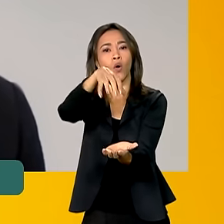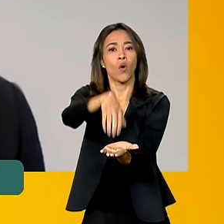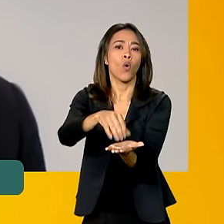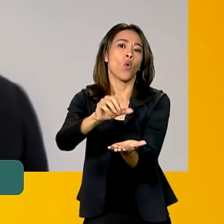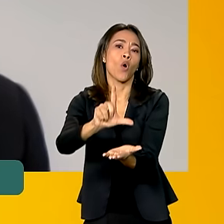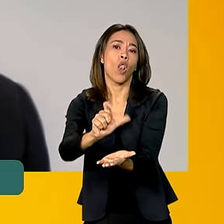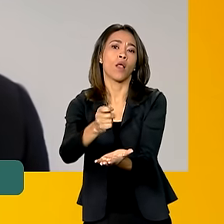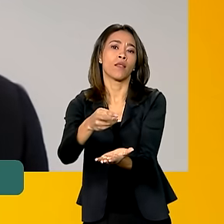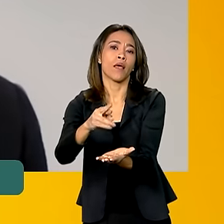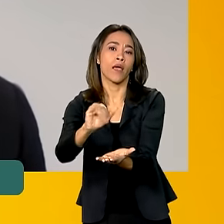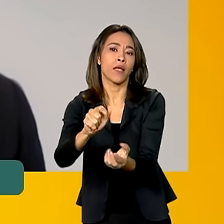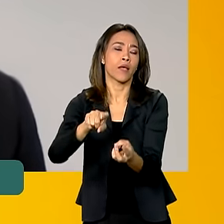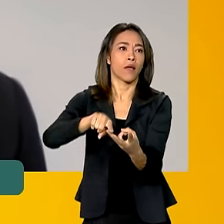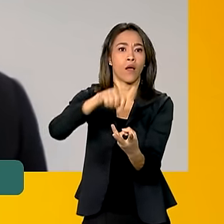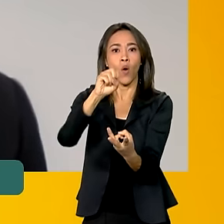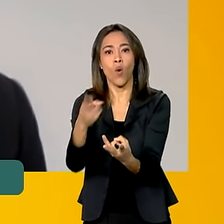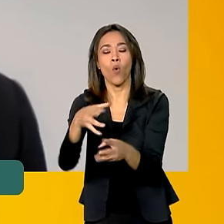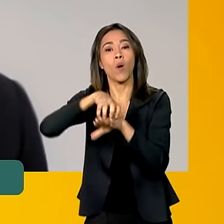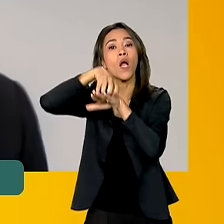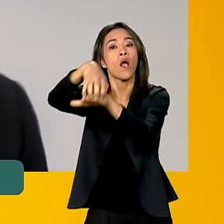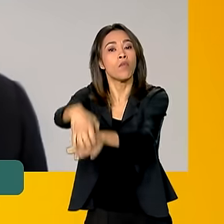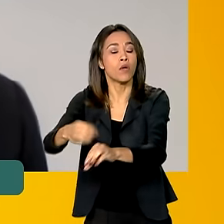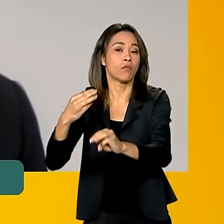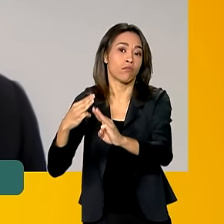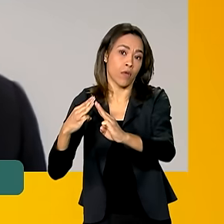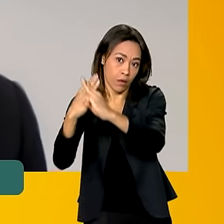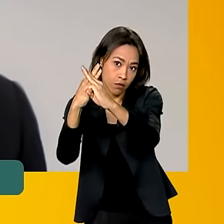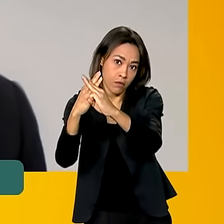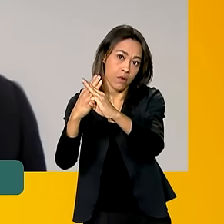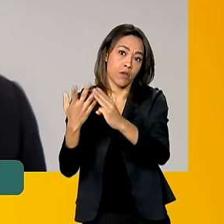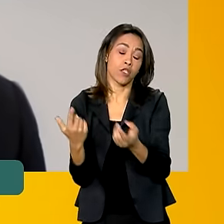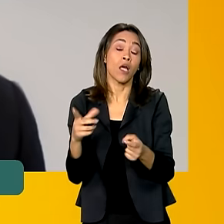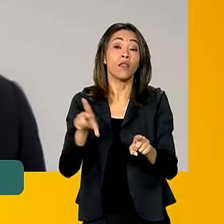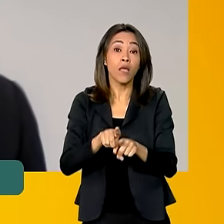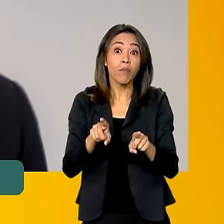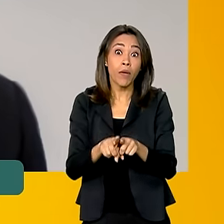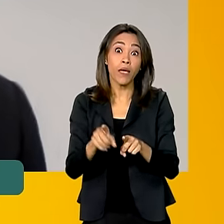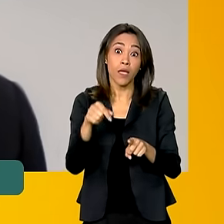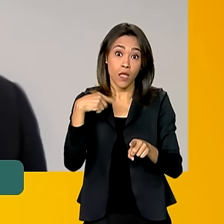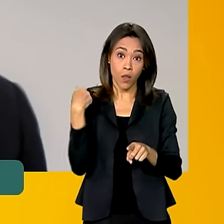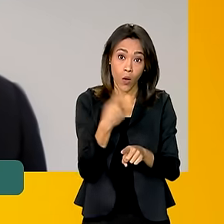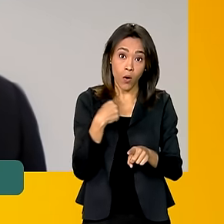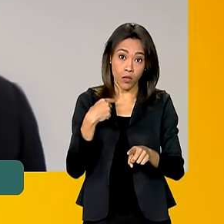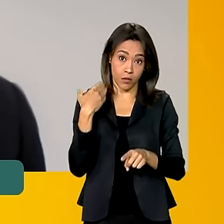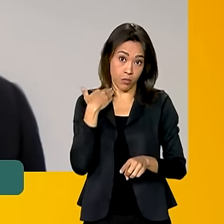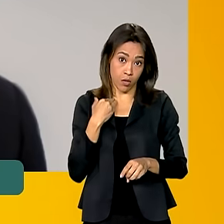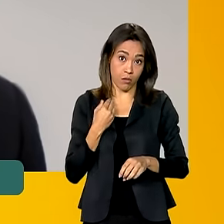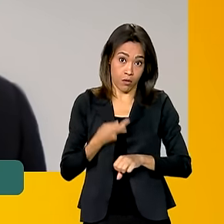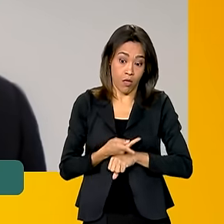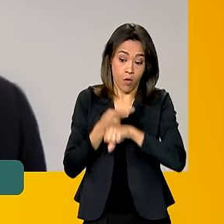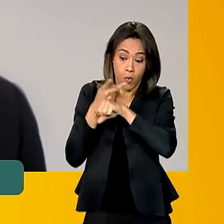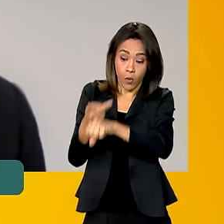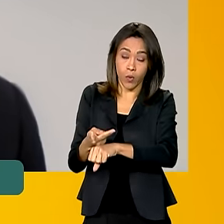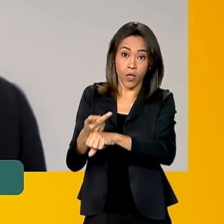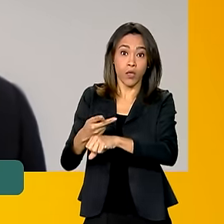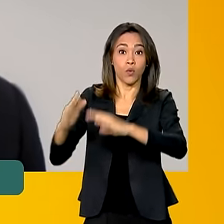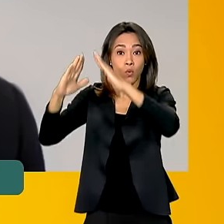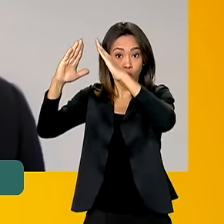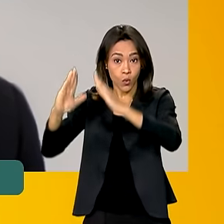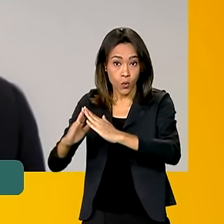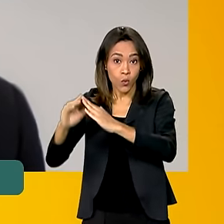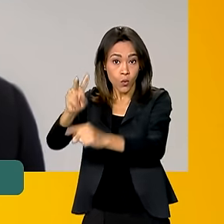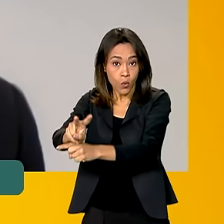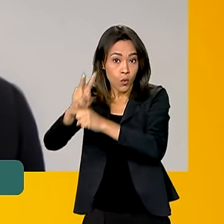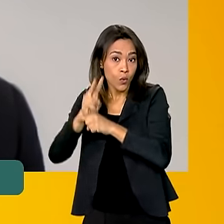caminhão da Caixa, containers. Também estamos fazendo um movimento nos abrigos, indo até as famílias, levando essas informações dos